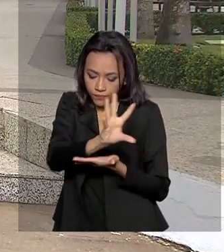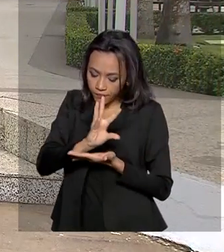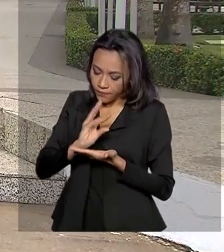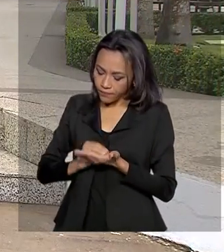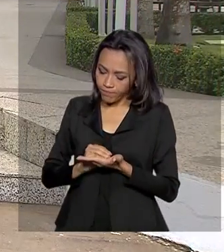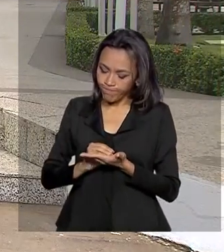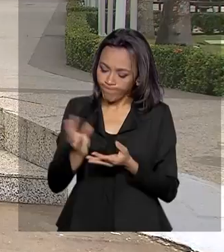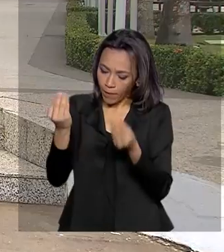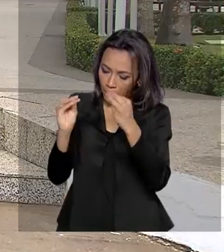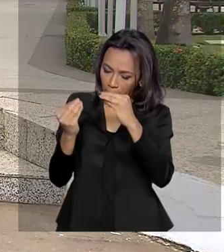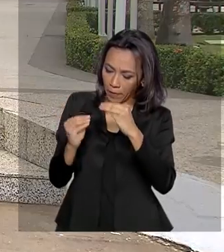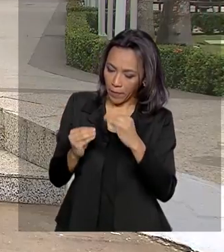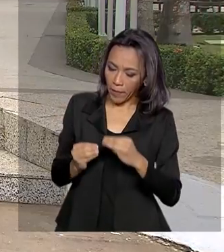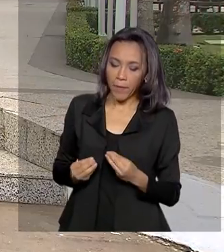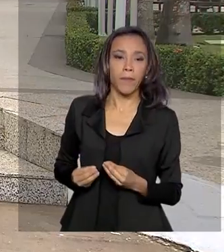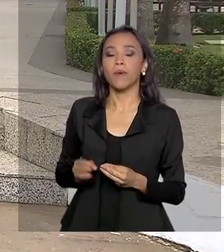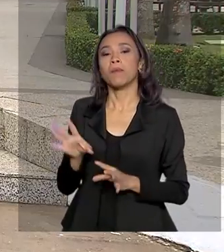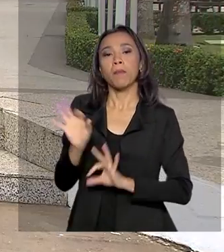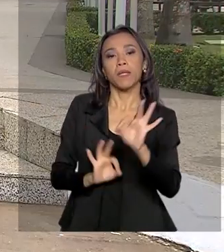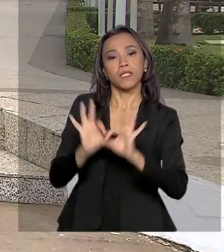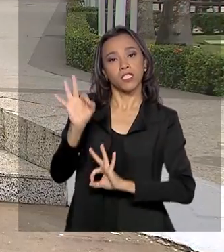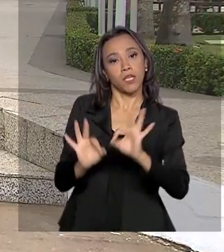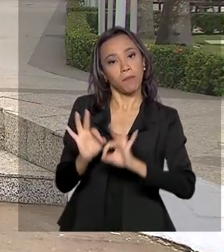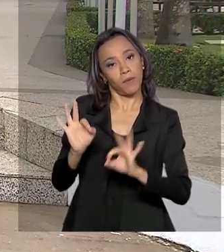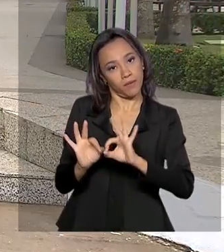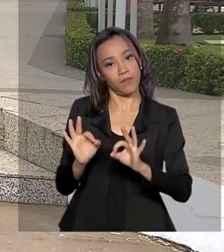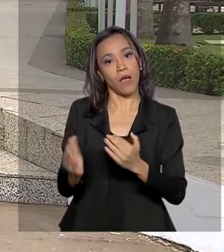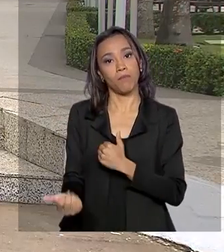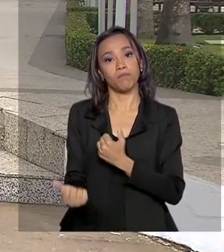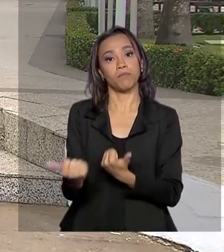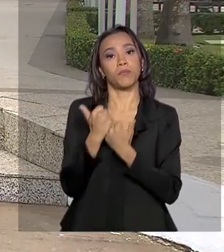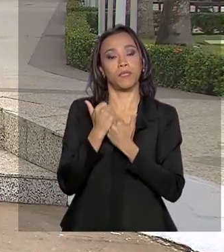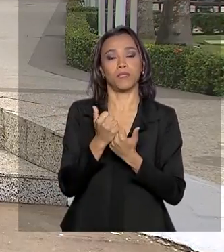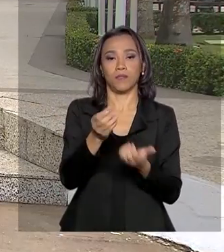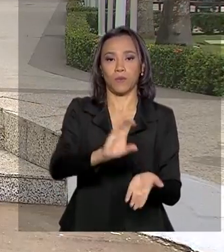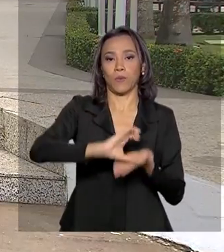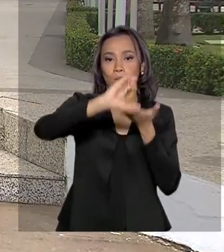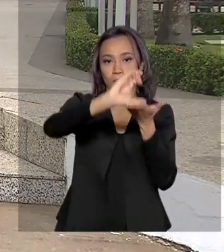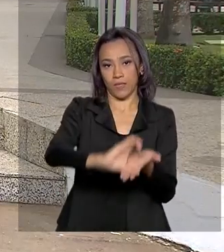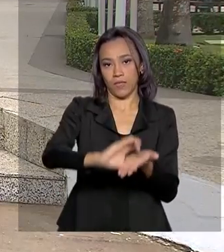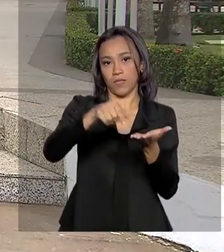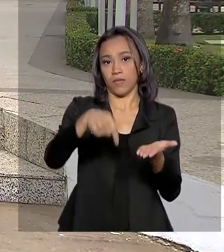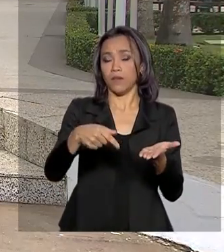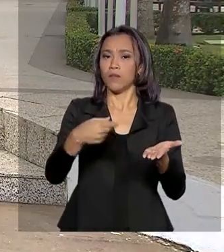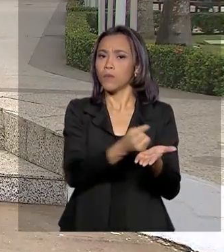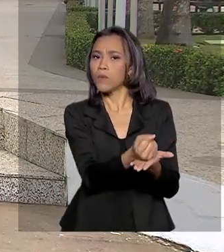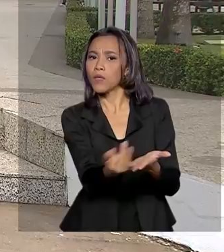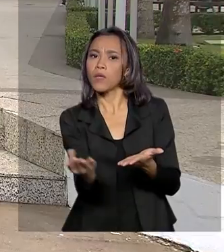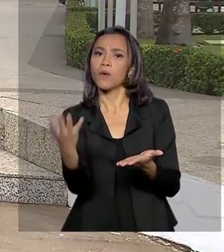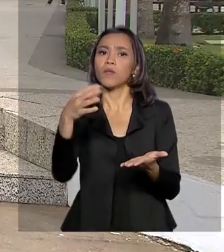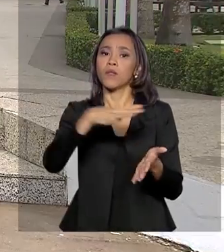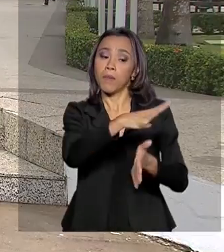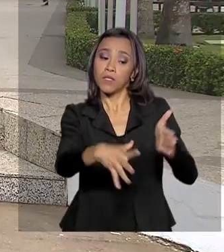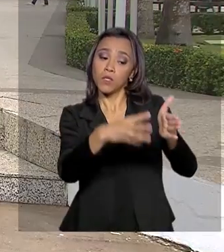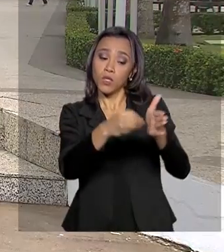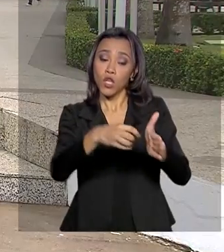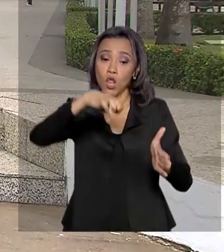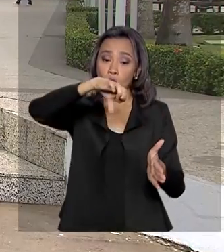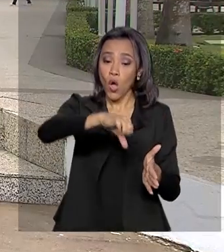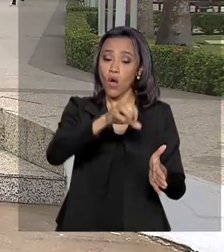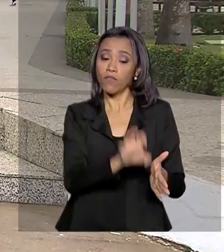planejamento de ações do Conselho da Amazônia. A Amazônia Legal é composta de nove estados brasileiros,